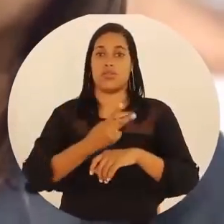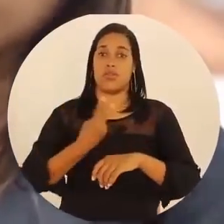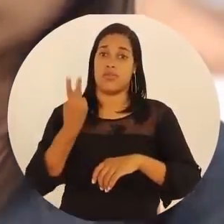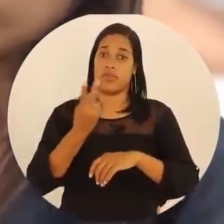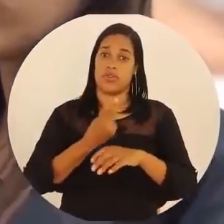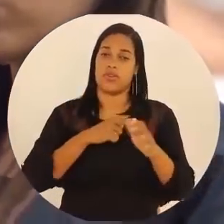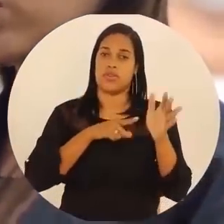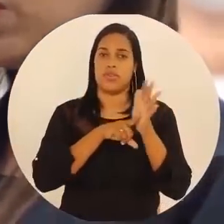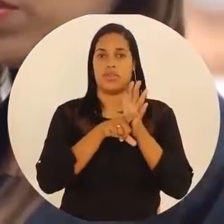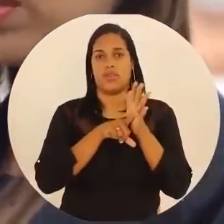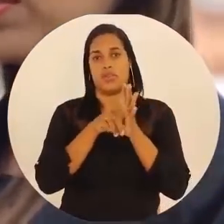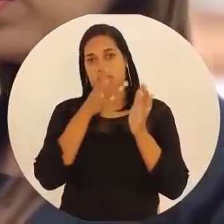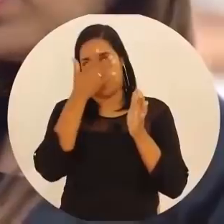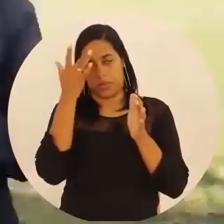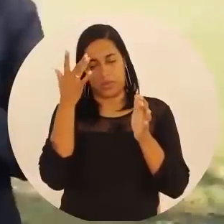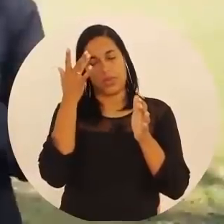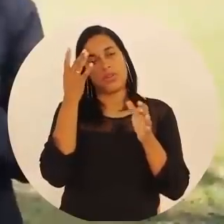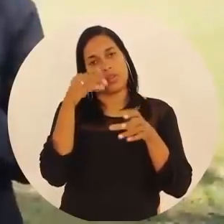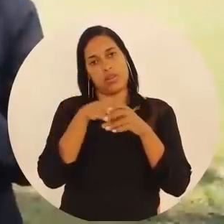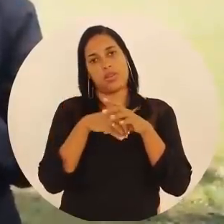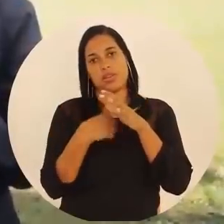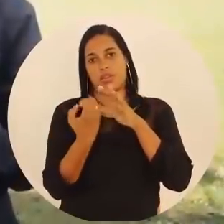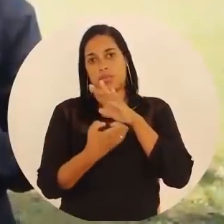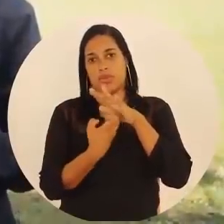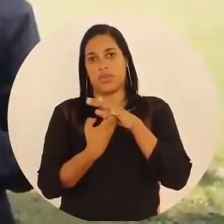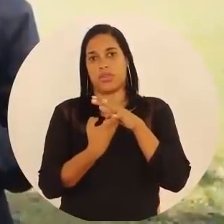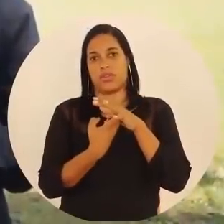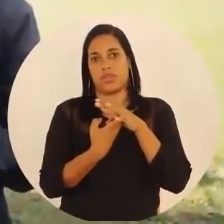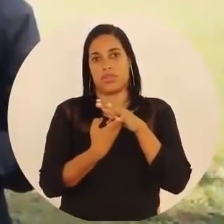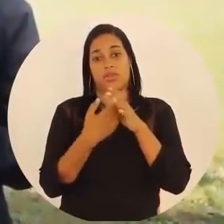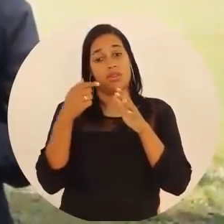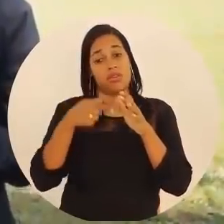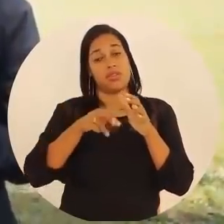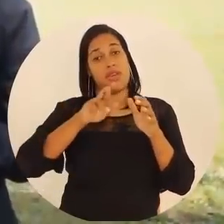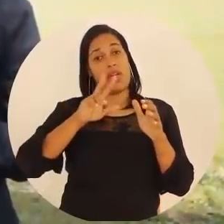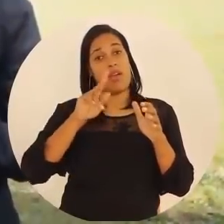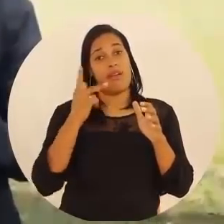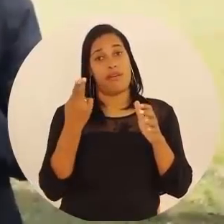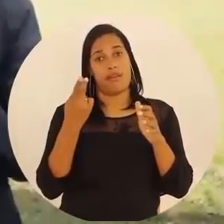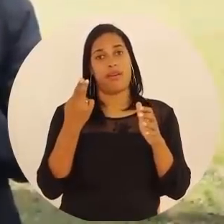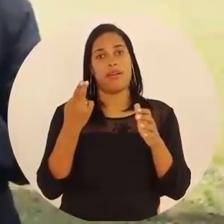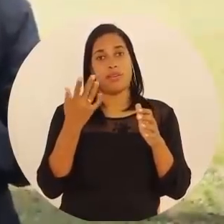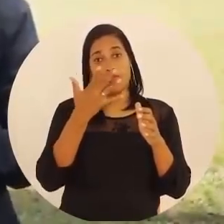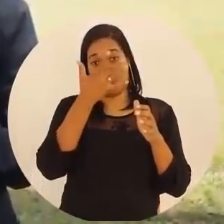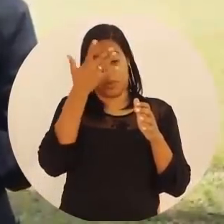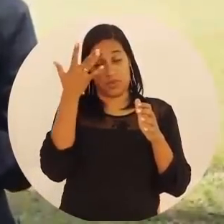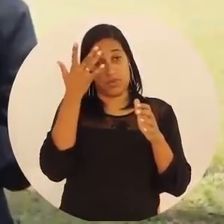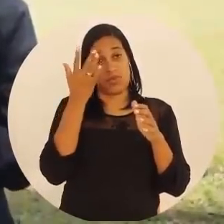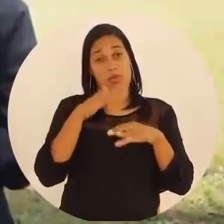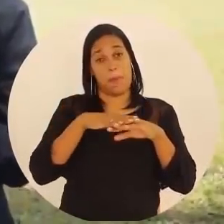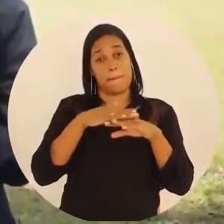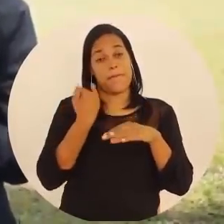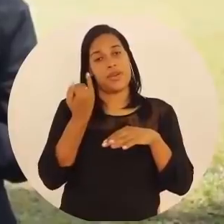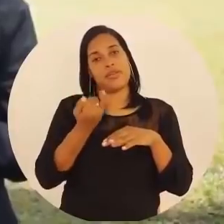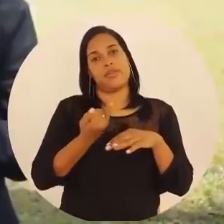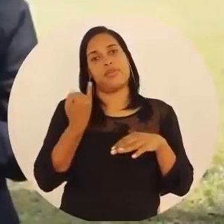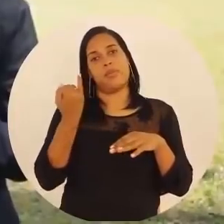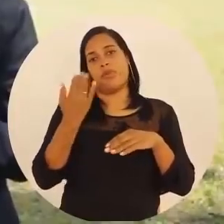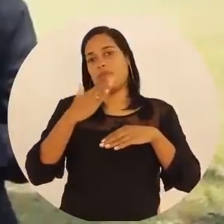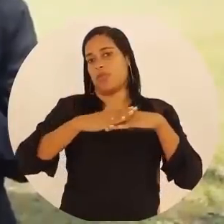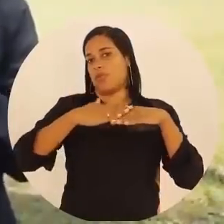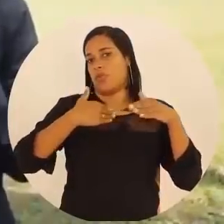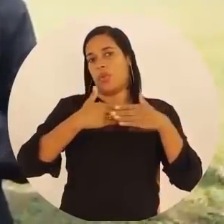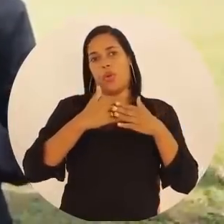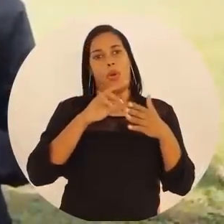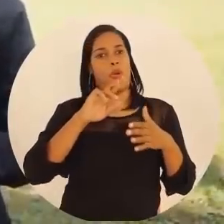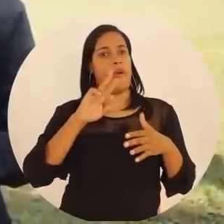valorizarem as pessoas dentro da empresa. Esse é o recado da disciplina de recursos humanos. As pessoas são muito mais importantes do que